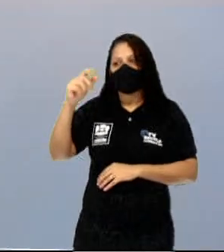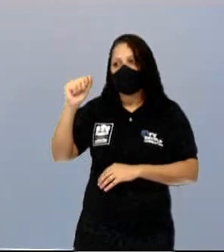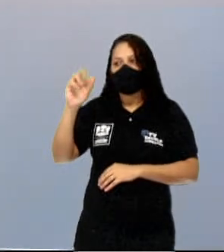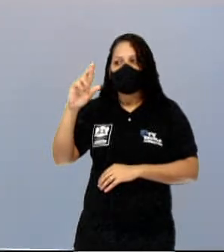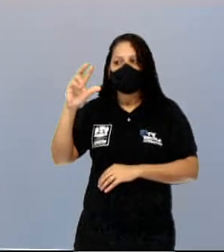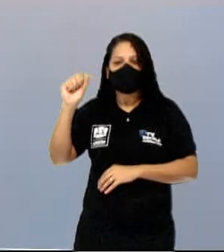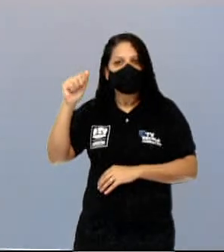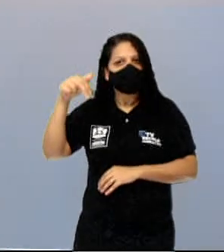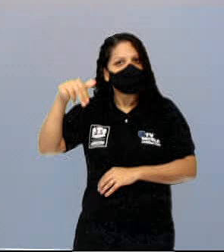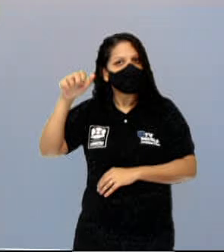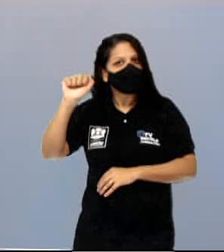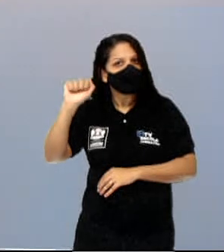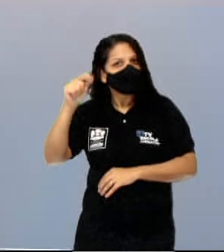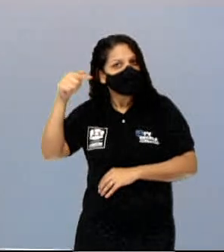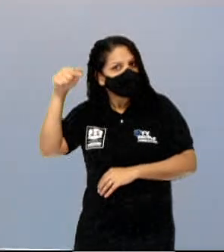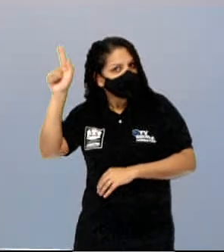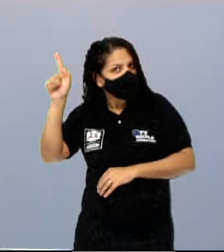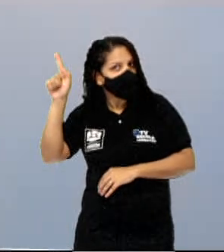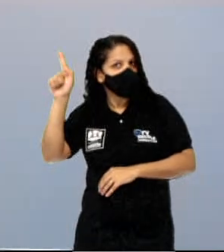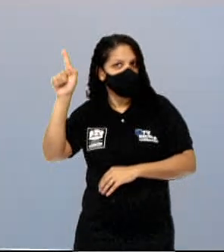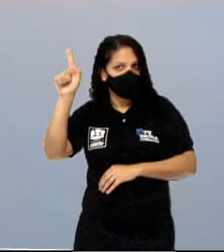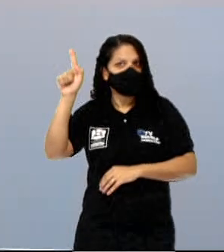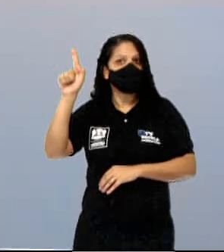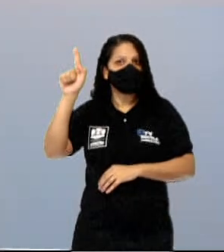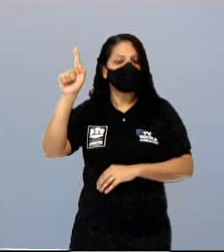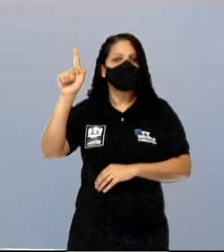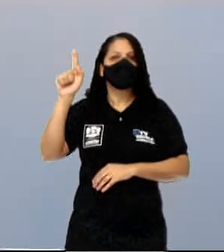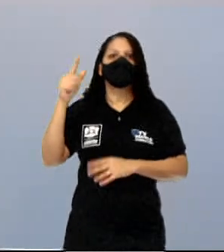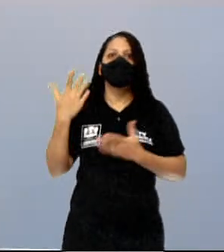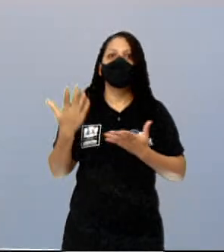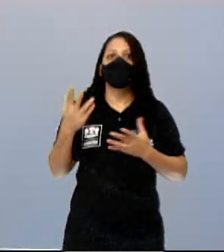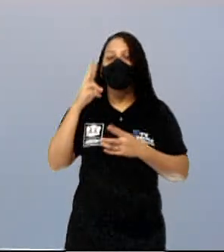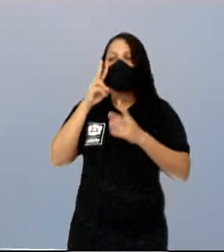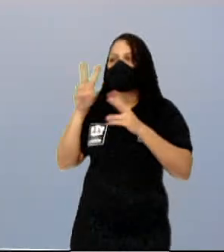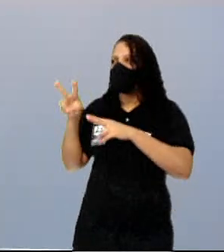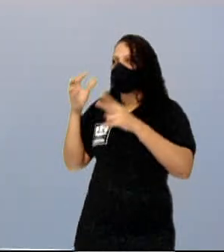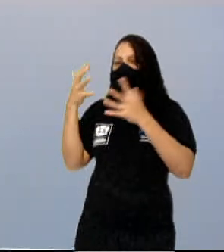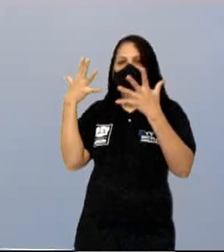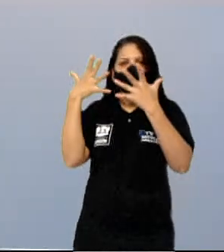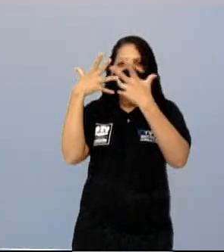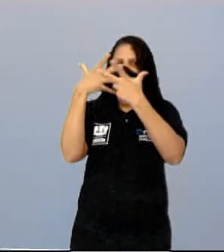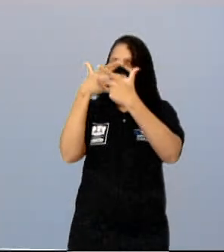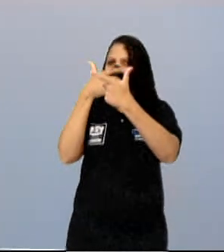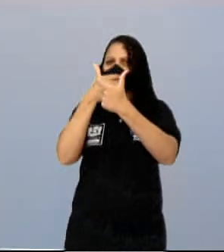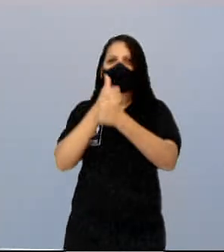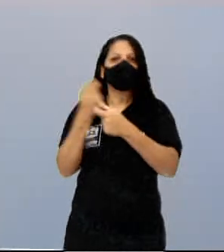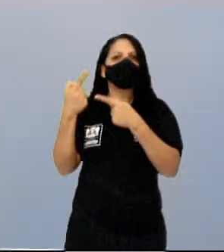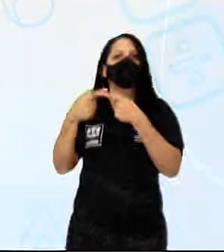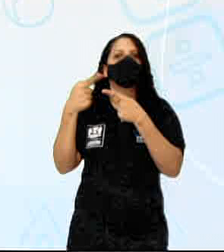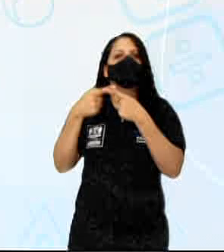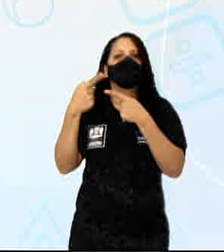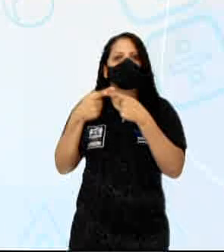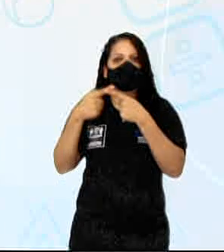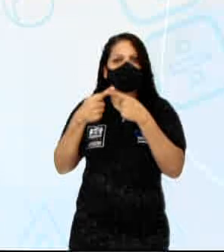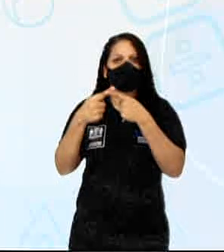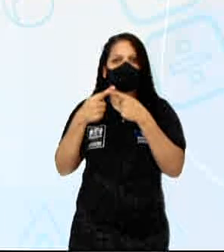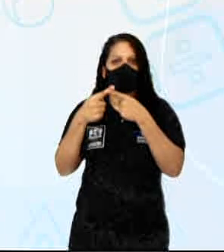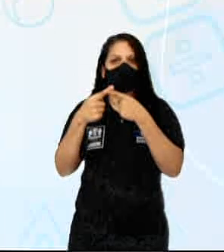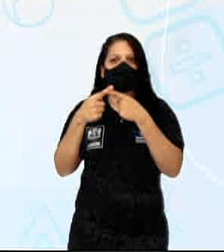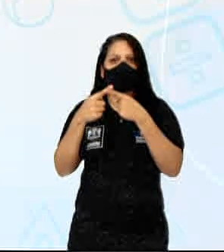dizer o porquê eu acho essa floresta tão linda. Principalmente pelo formato das suas folhas.